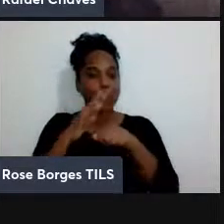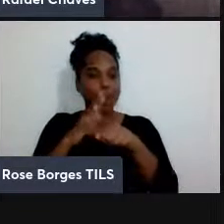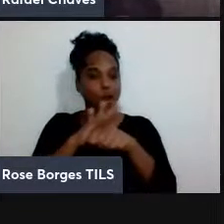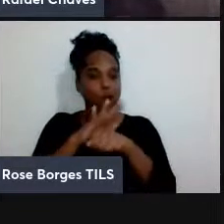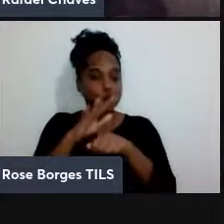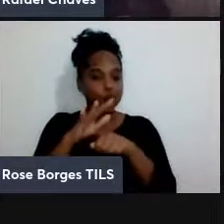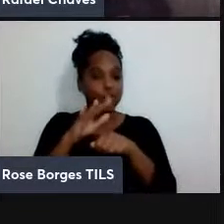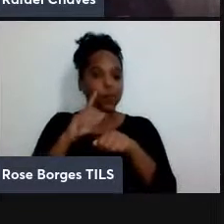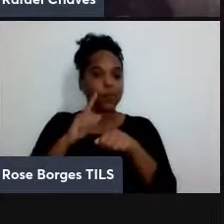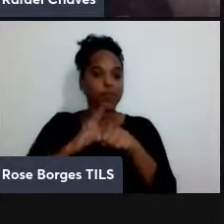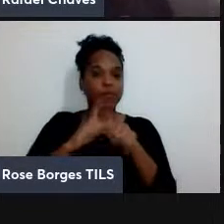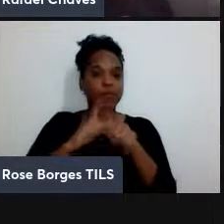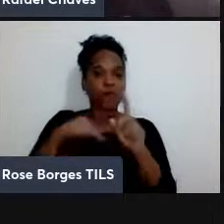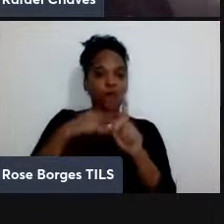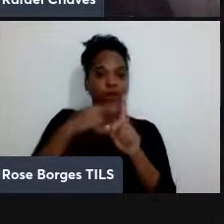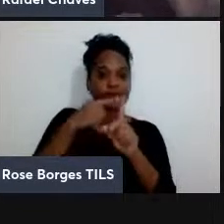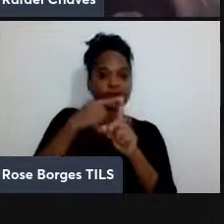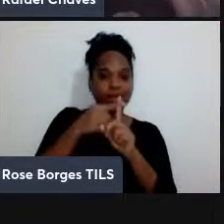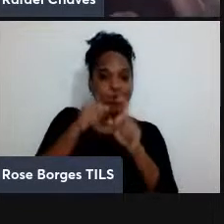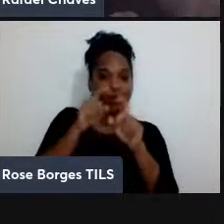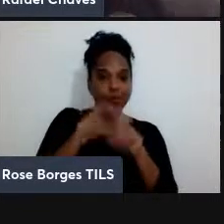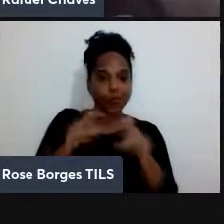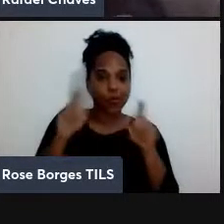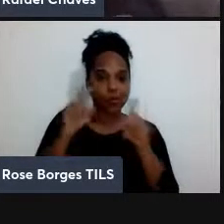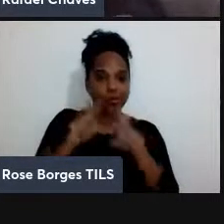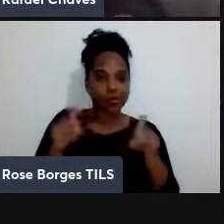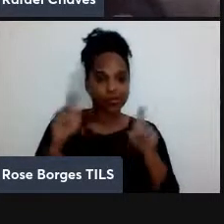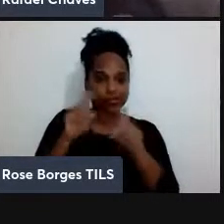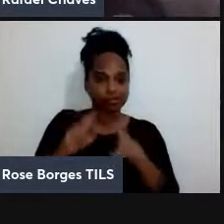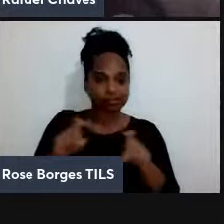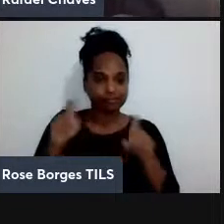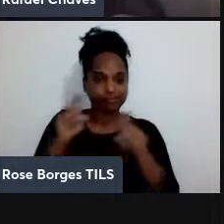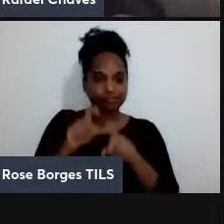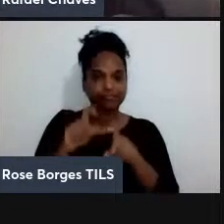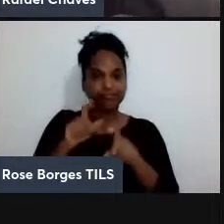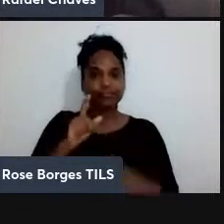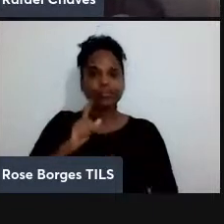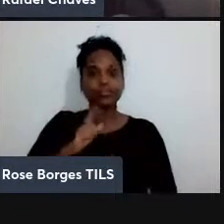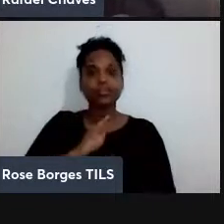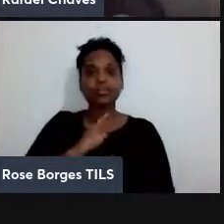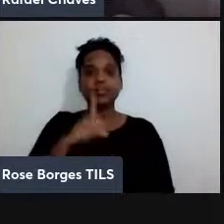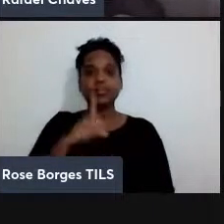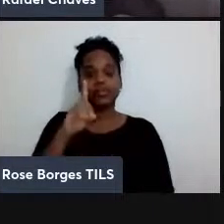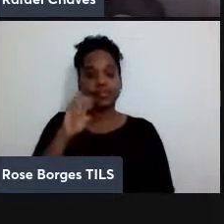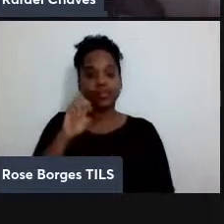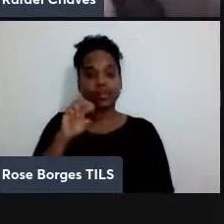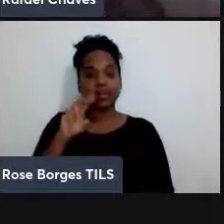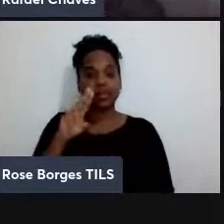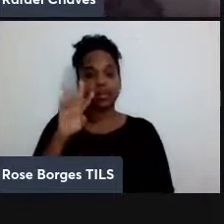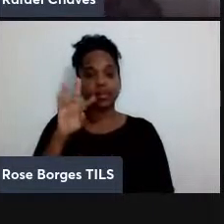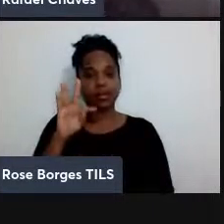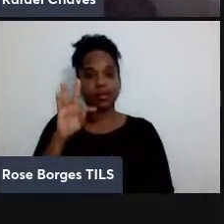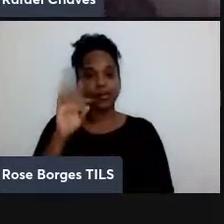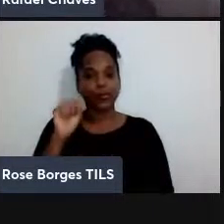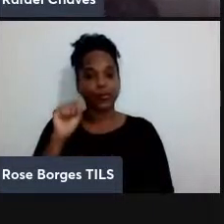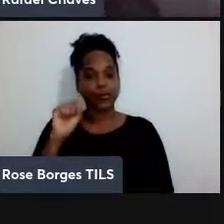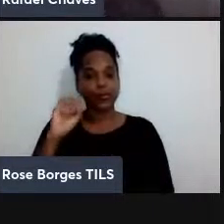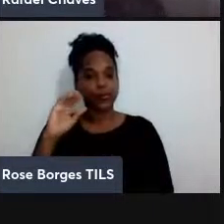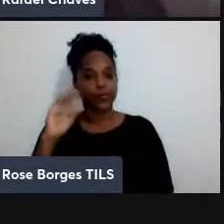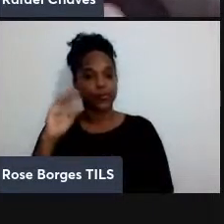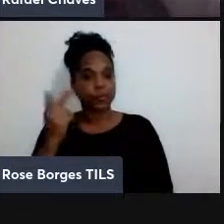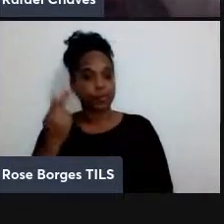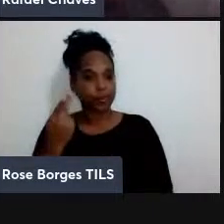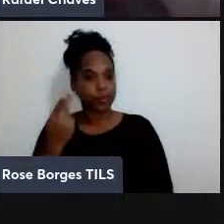computacionais de um processo quântico então o Deutsch ele também foi o pioneiro em mostrar um exemplo de